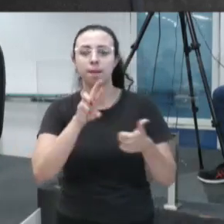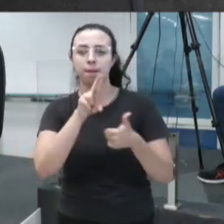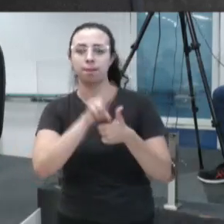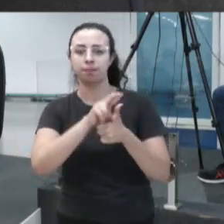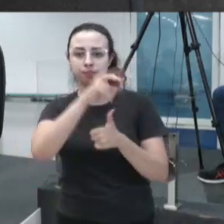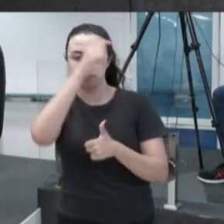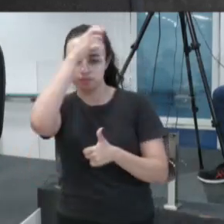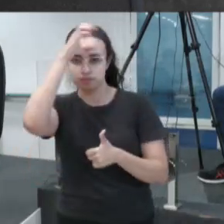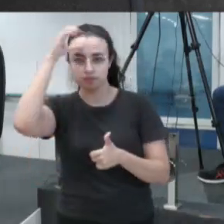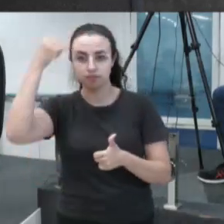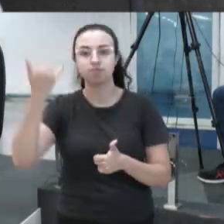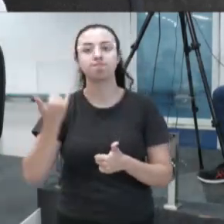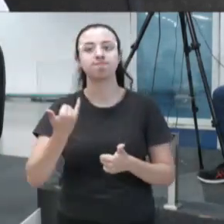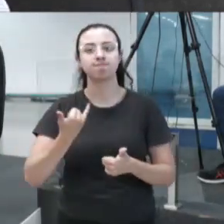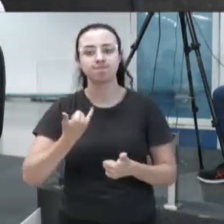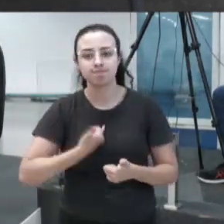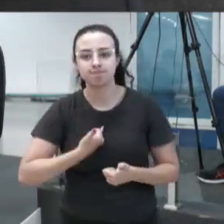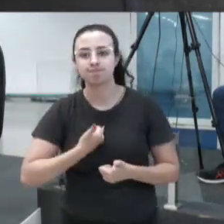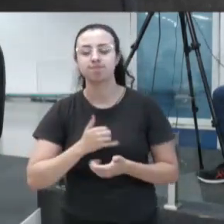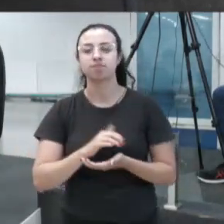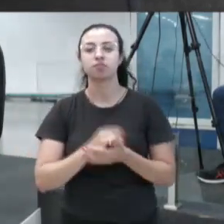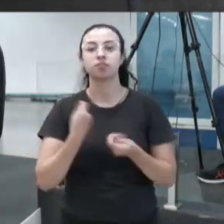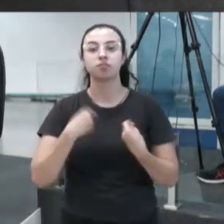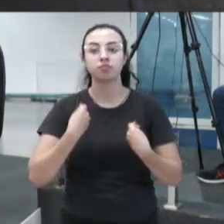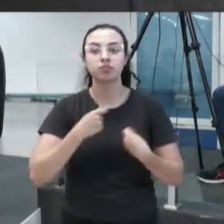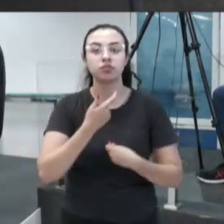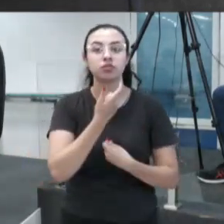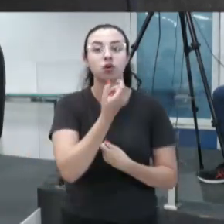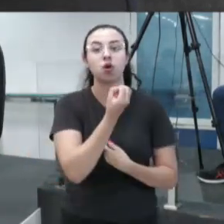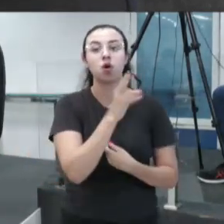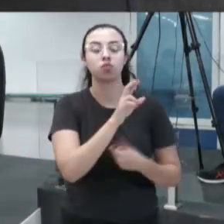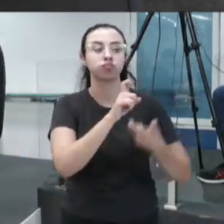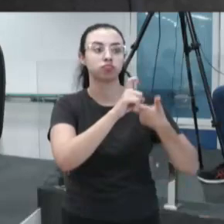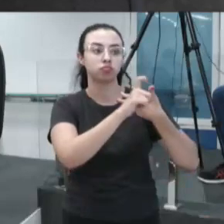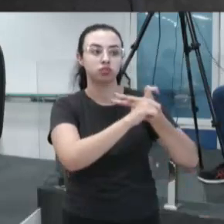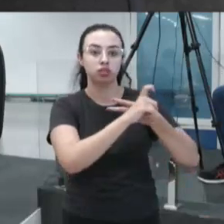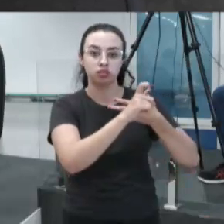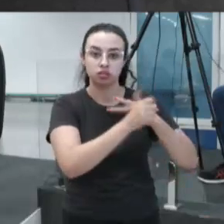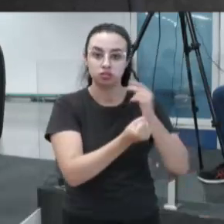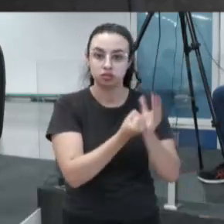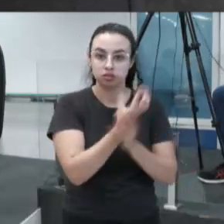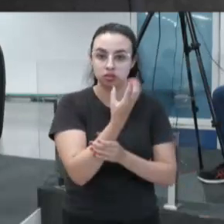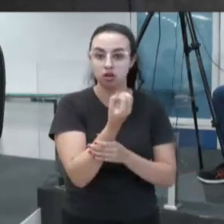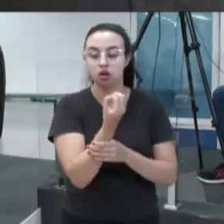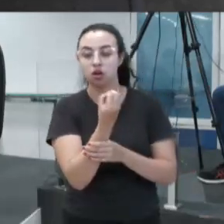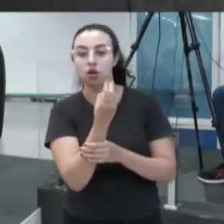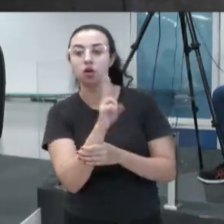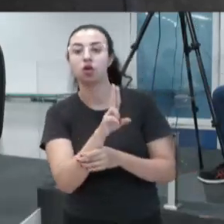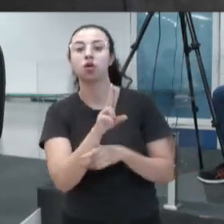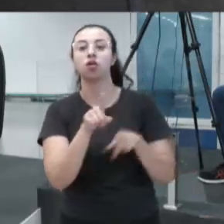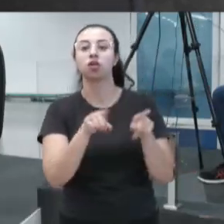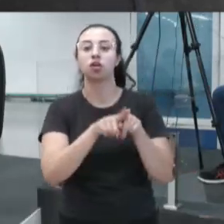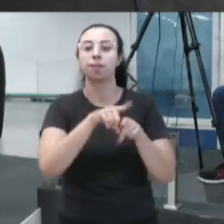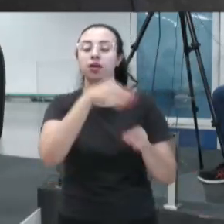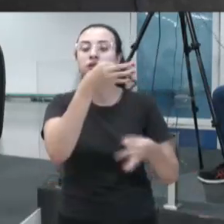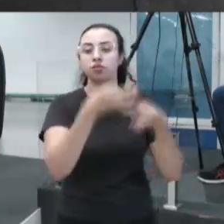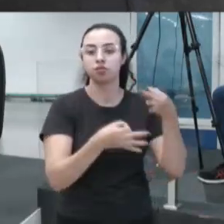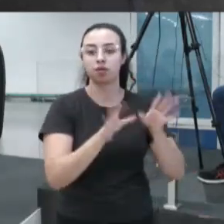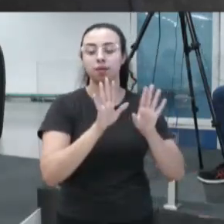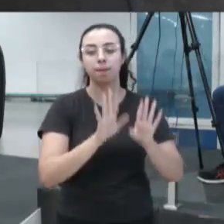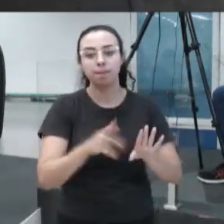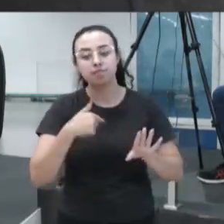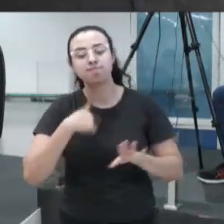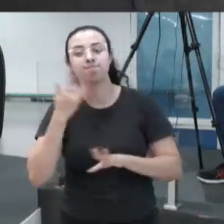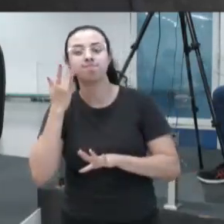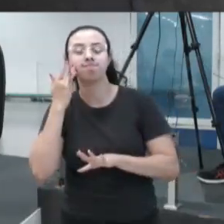casa, que era inconstitucional, era uma decisão que tinha que partir ou do executivo, ou até mesmo vinha através de decisão judicial. Mas eu acho